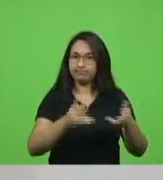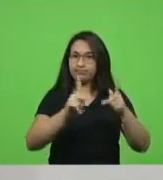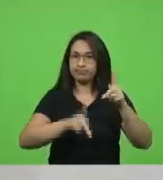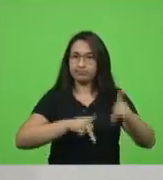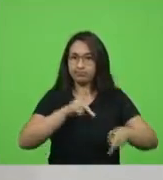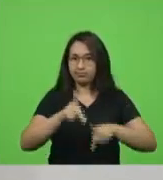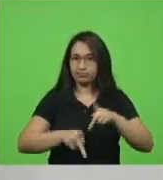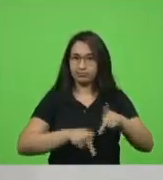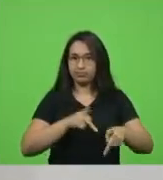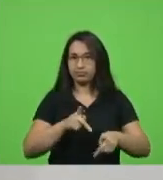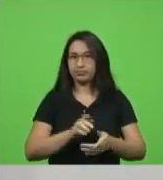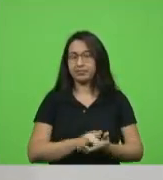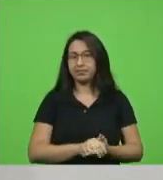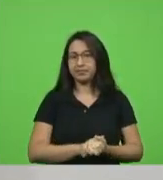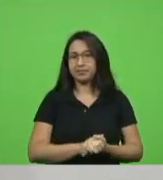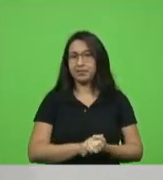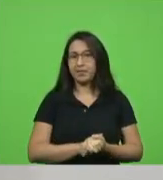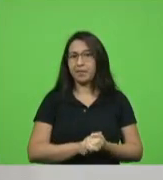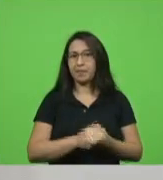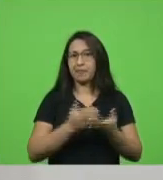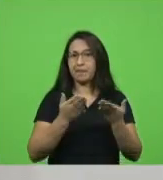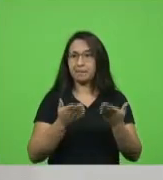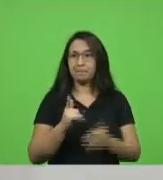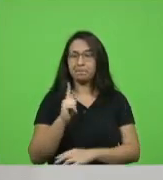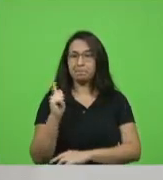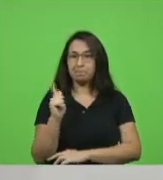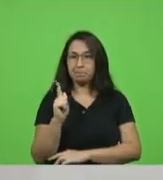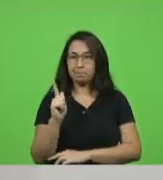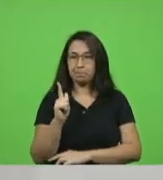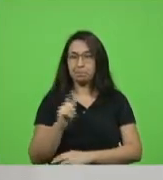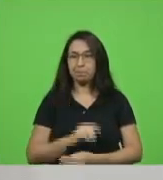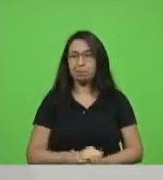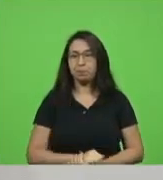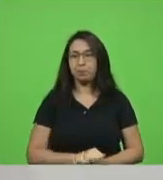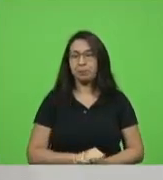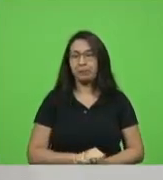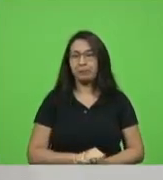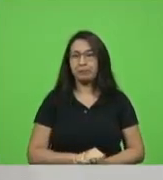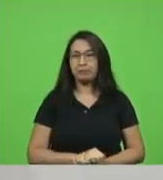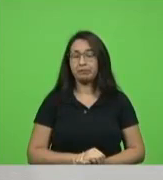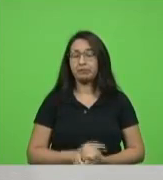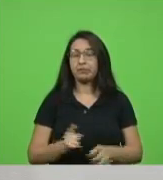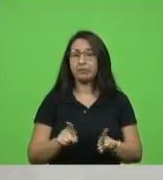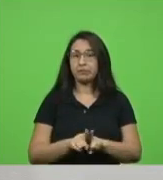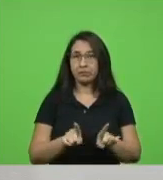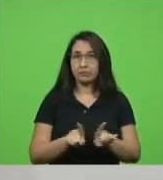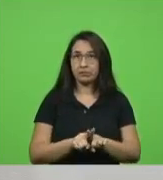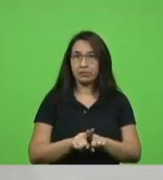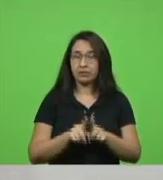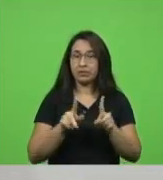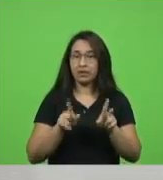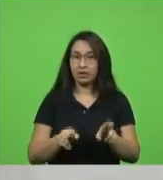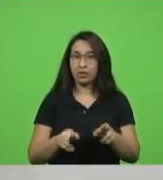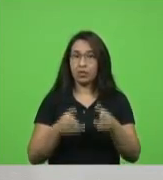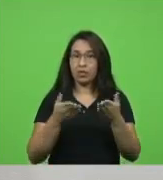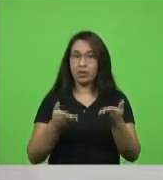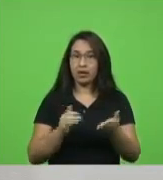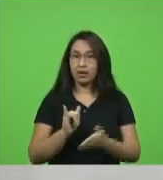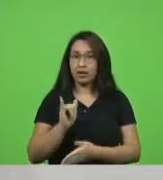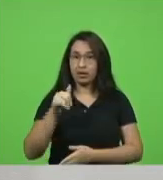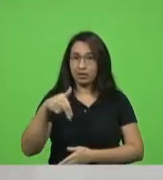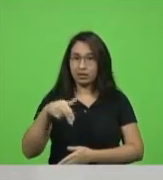desonerando o município de Gaspar da mesma forma aconteceu no município de Indaial